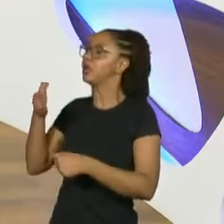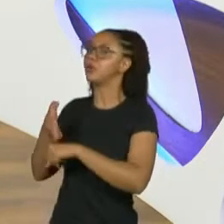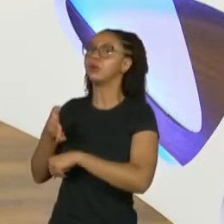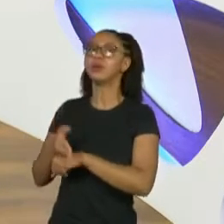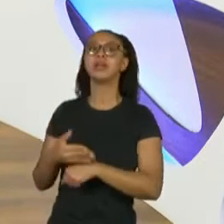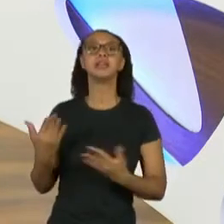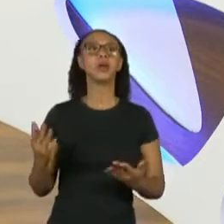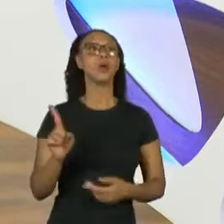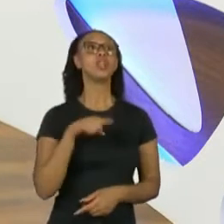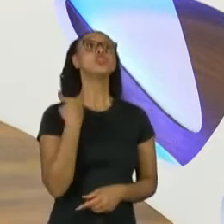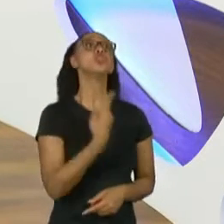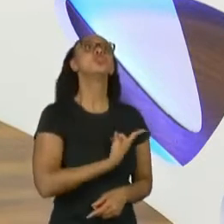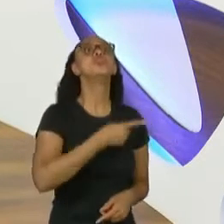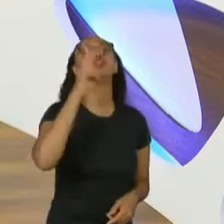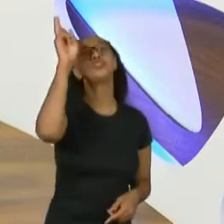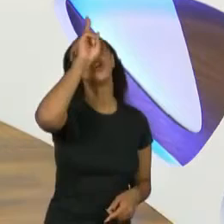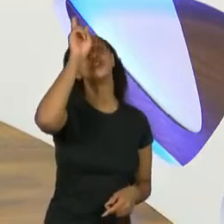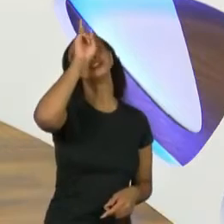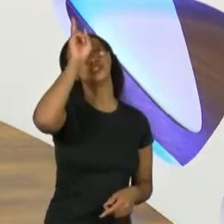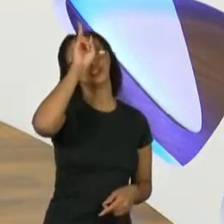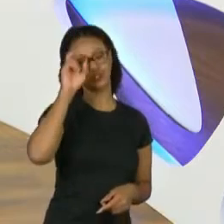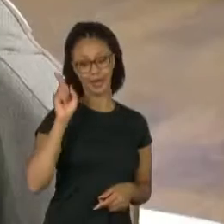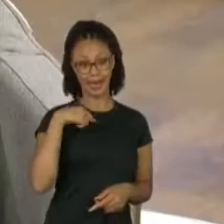autores das nossas histórias? Ah,